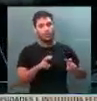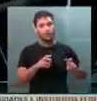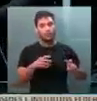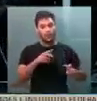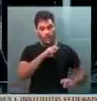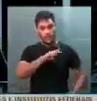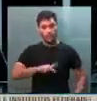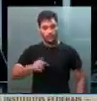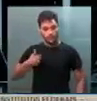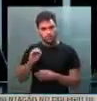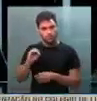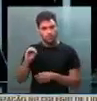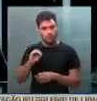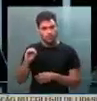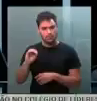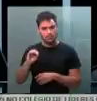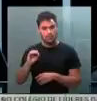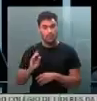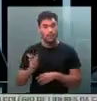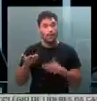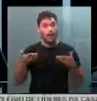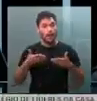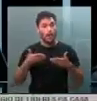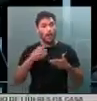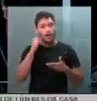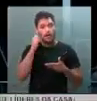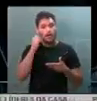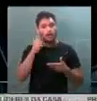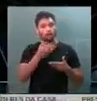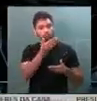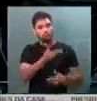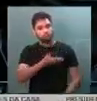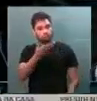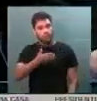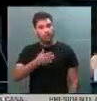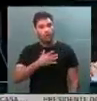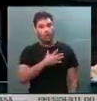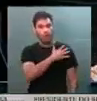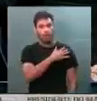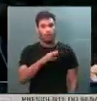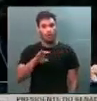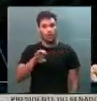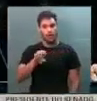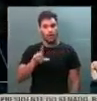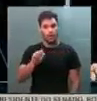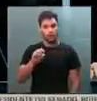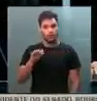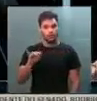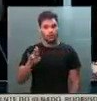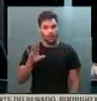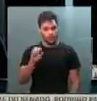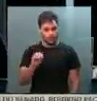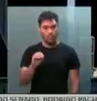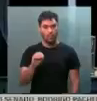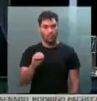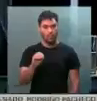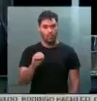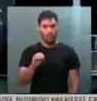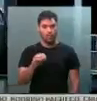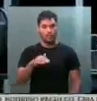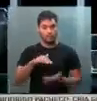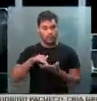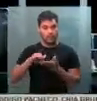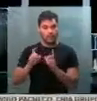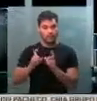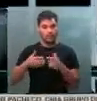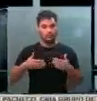presidência a mim. Obrigado. Eu passo a palavra imediatamente ao coronel Elcio Franco, Antônio Elcio Franco Filho, secretário